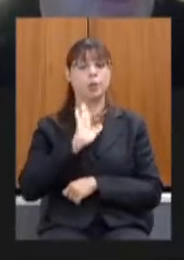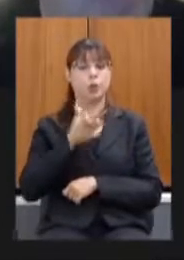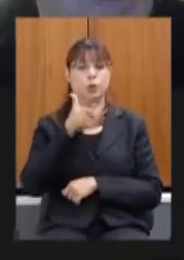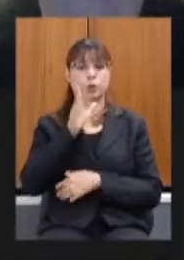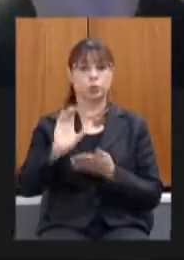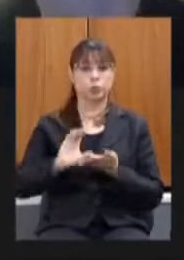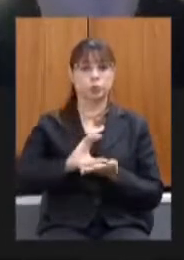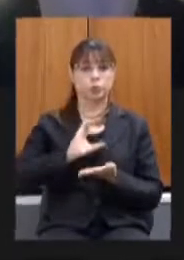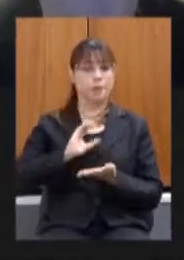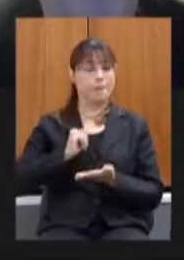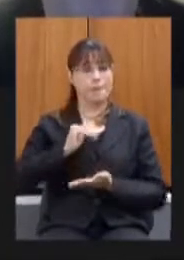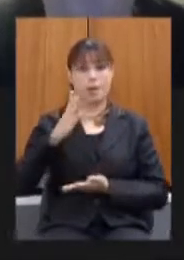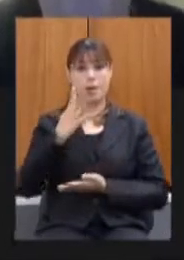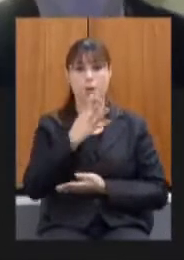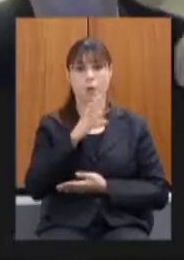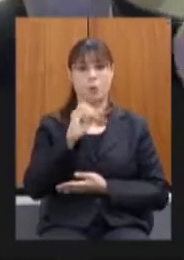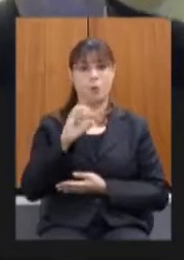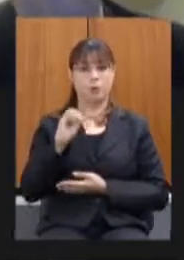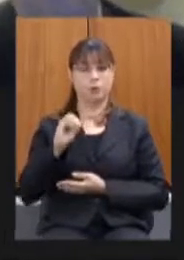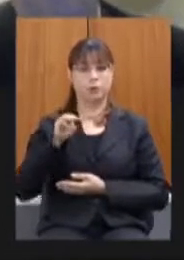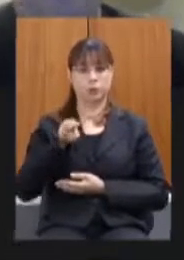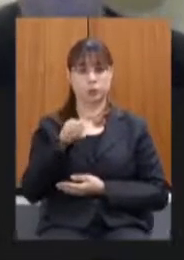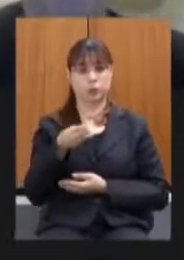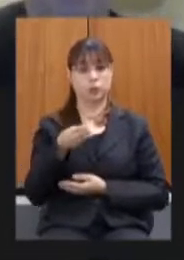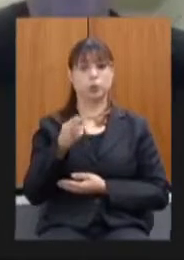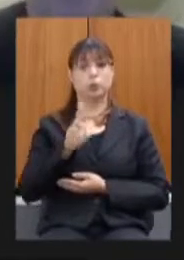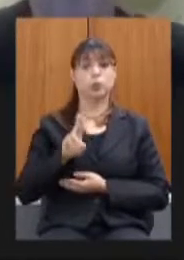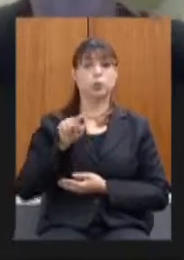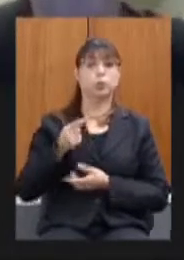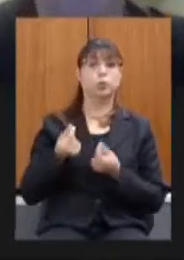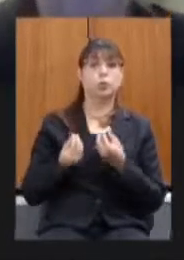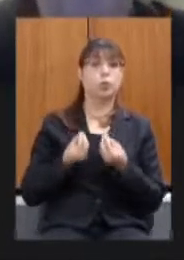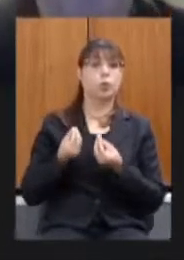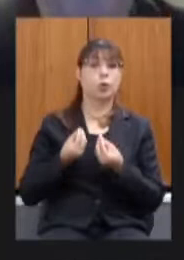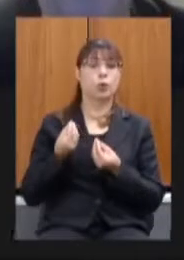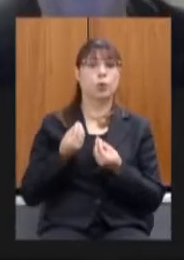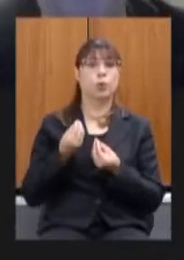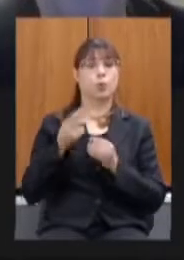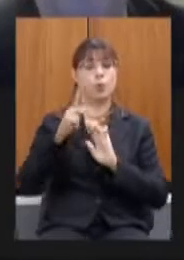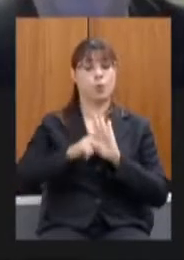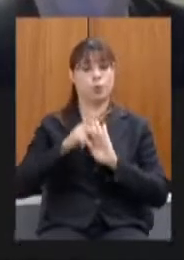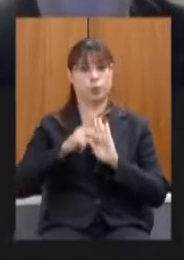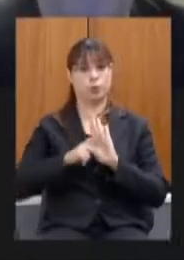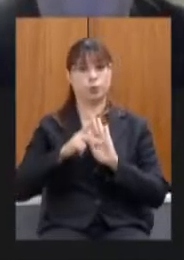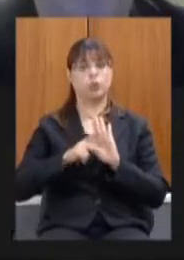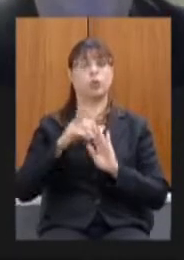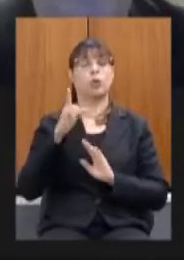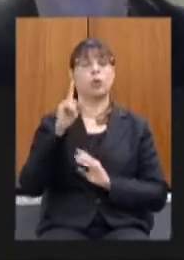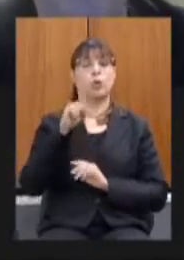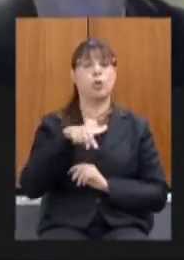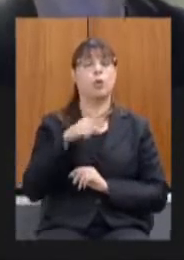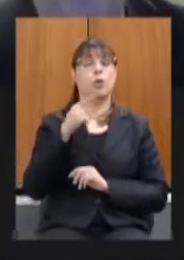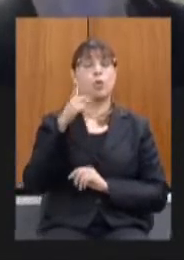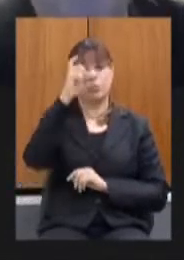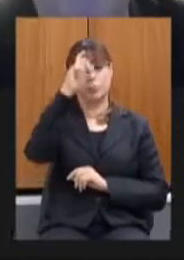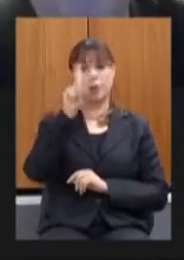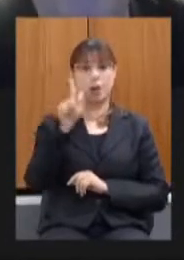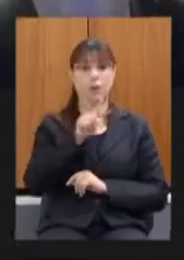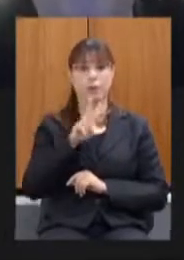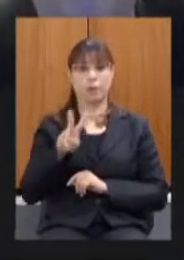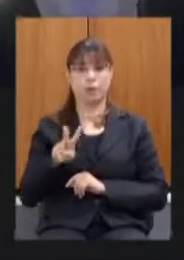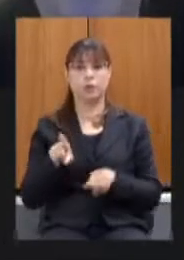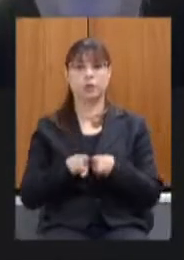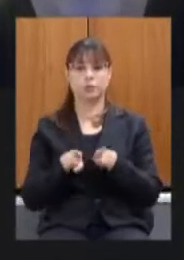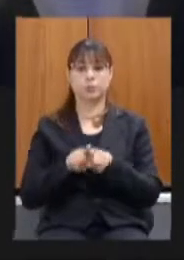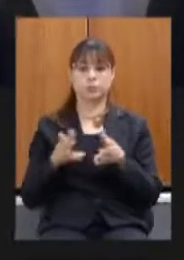mais de 400 milhões com esses recursos foram viabilizados os seguintes projetos hospital de governador Valadares modernização